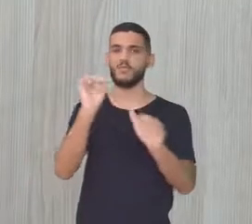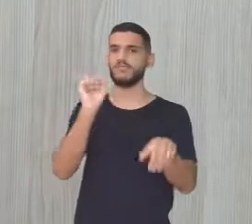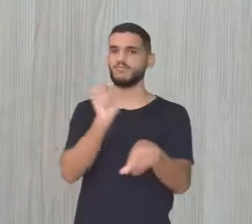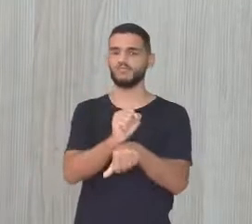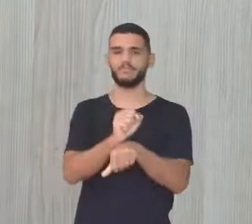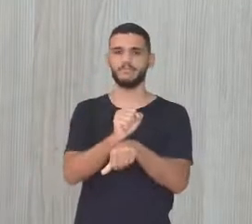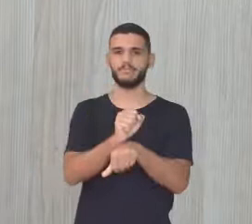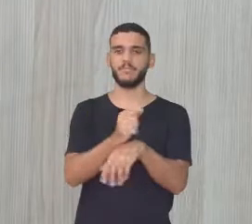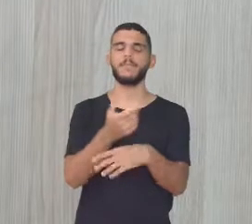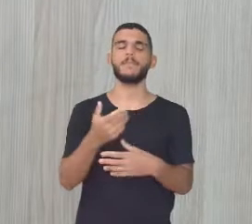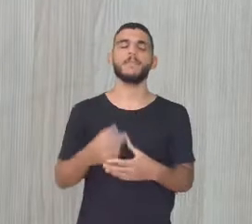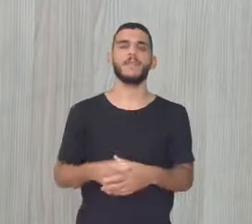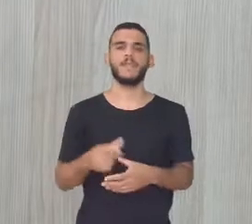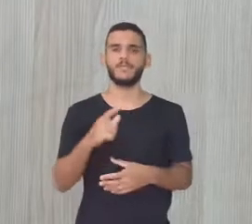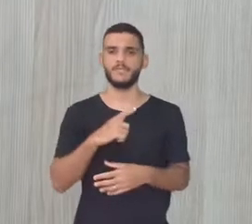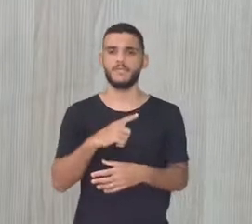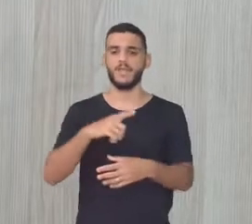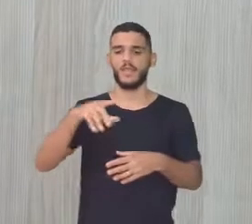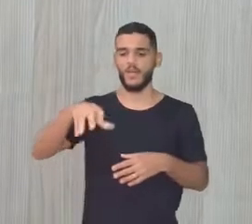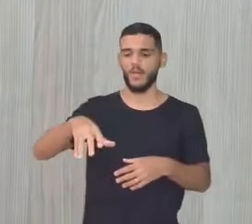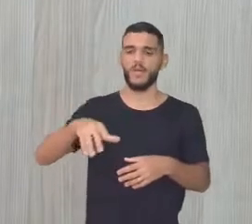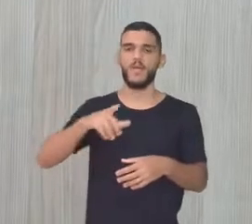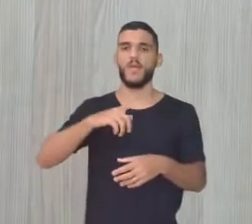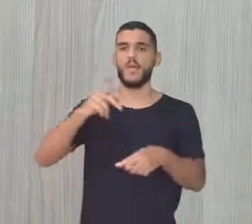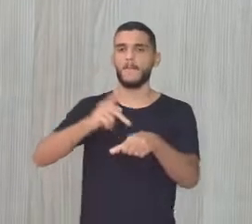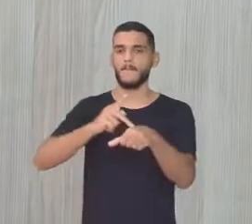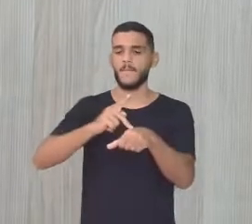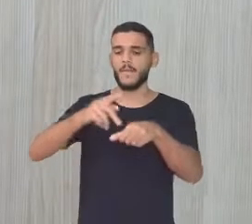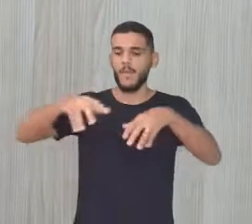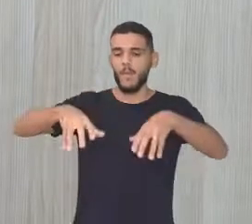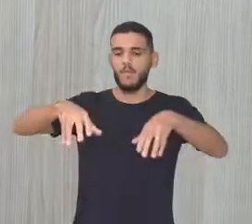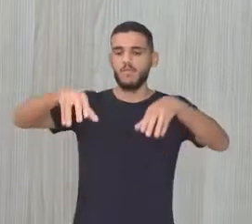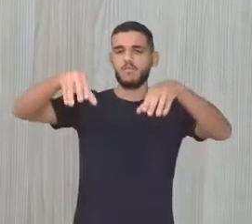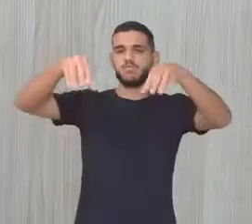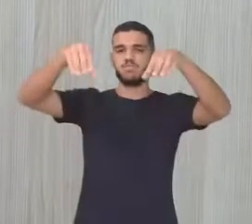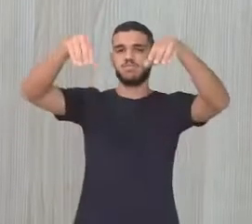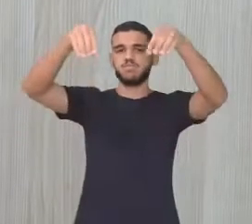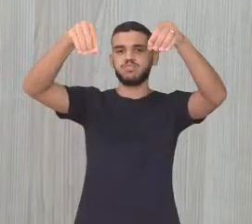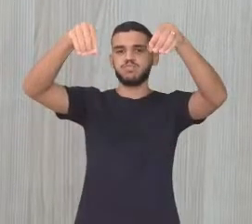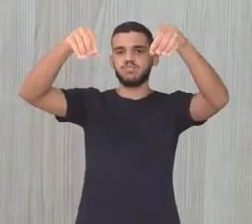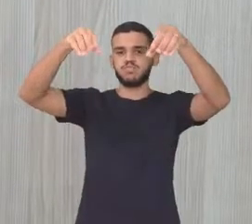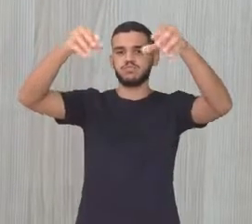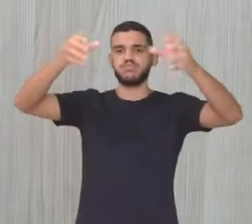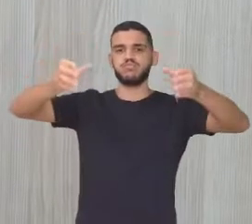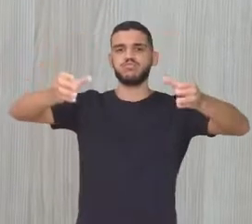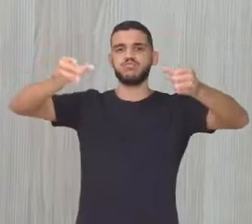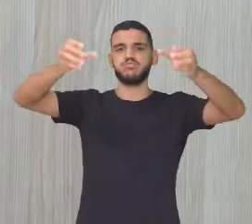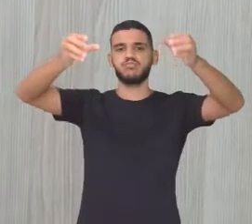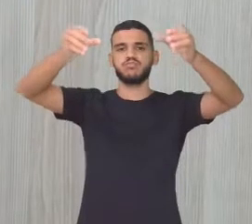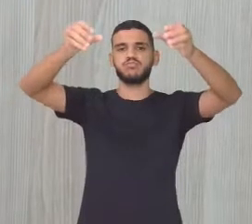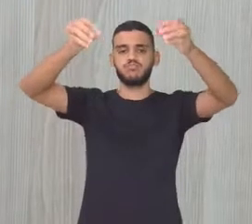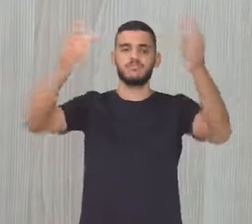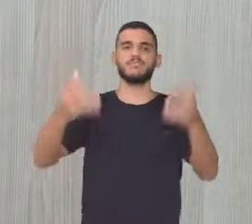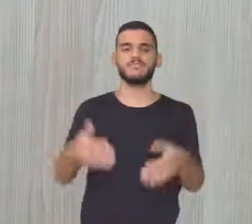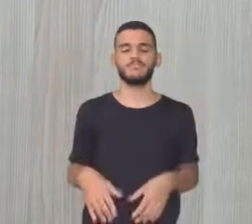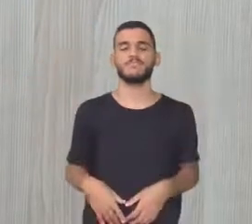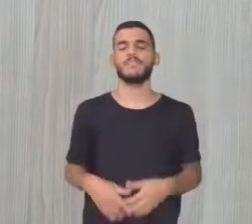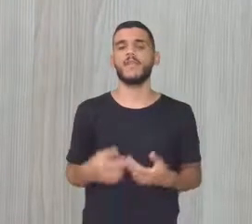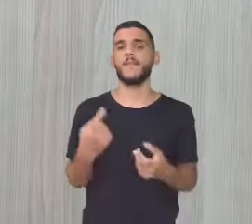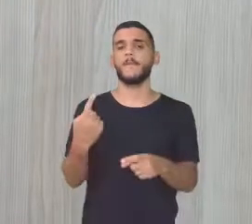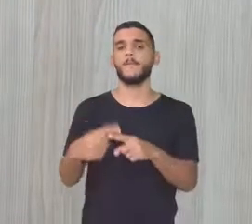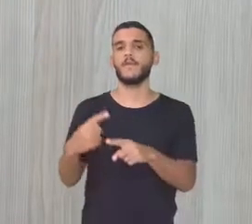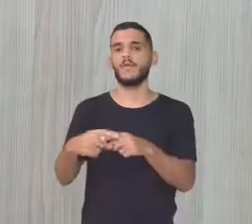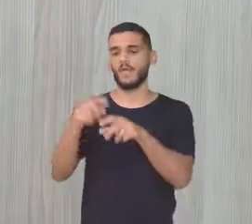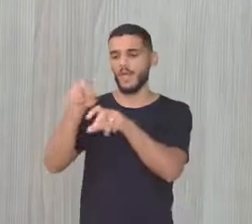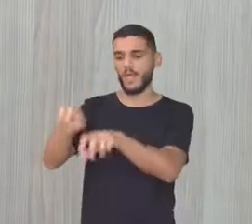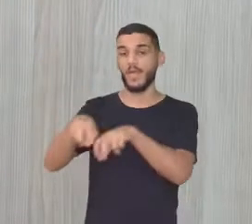a formação realmente ali É rochosa Agora é uma questão interessante Viu aí Para essa questão da agricultura É um terreno